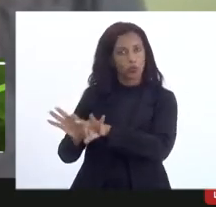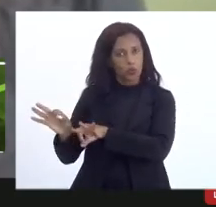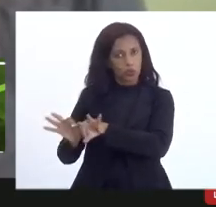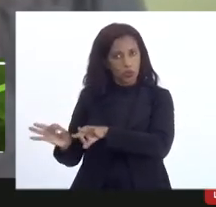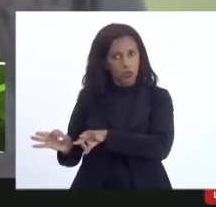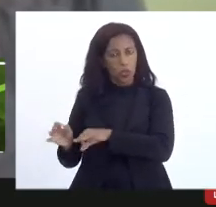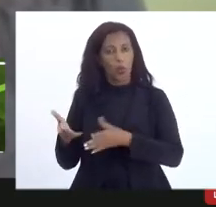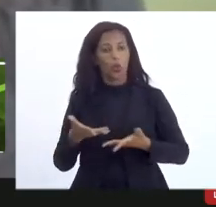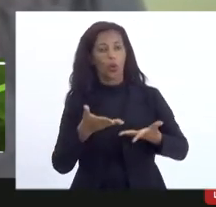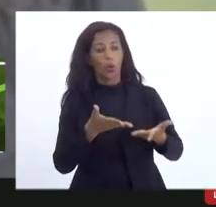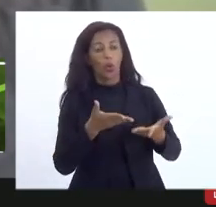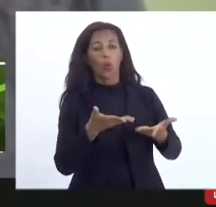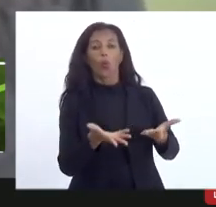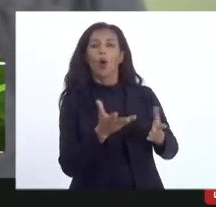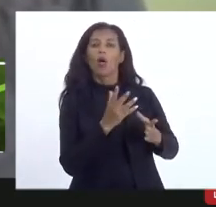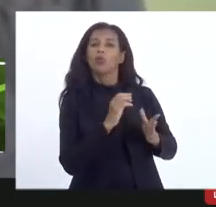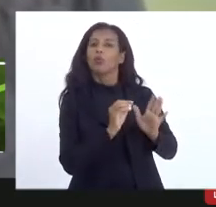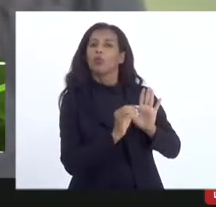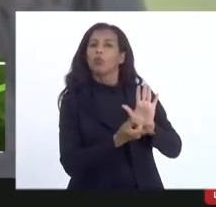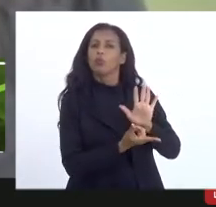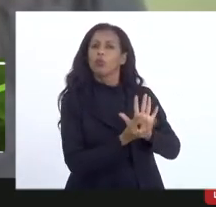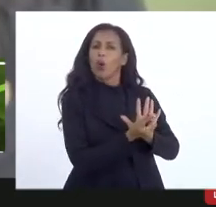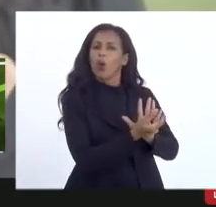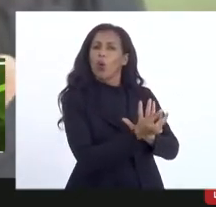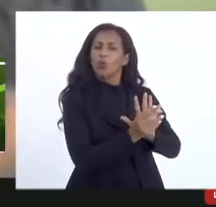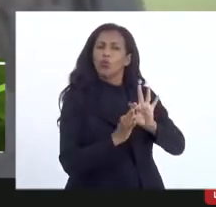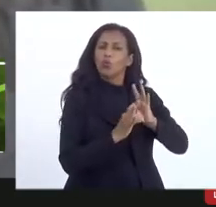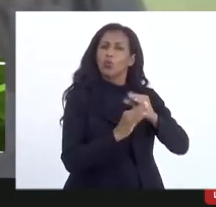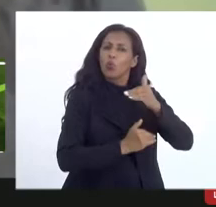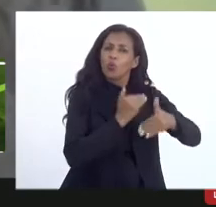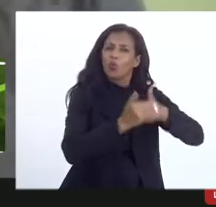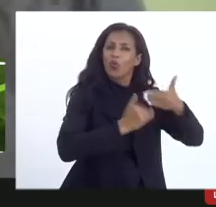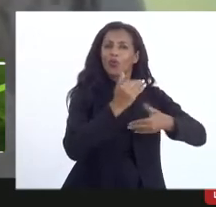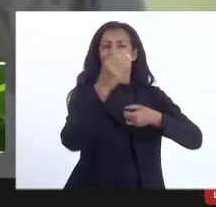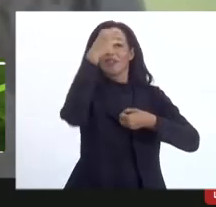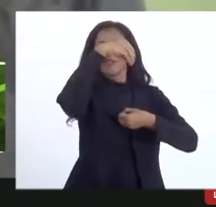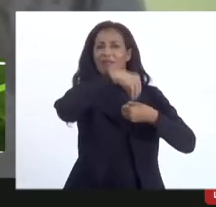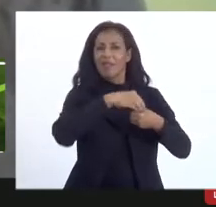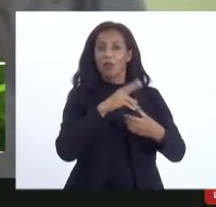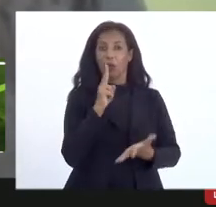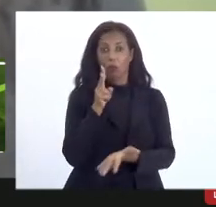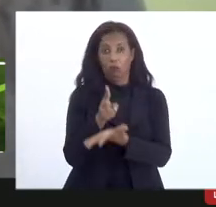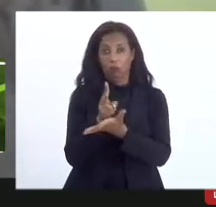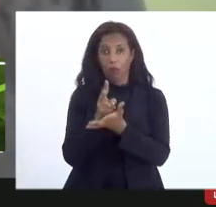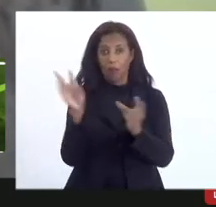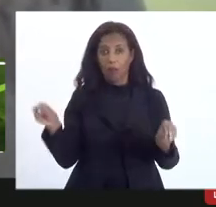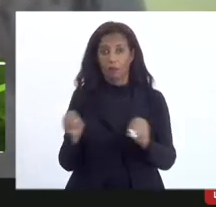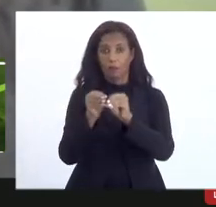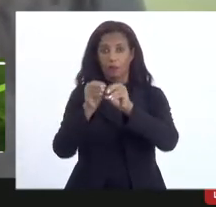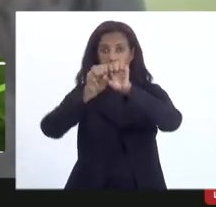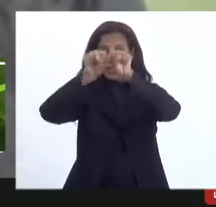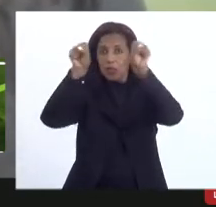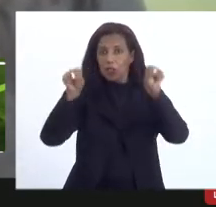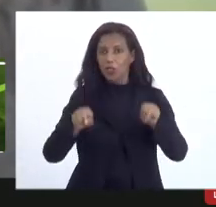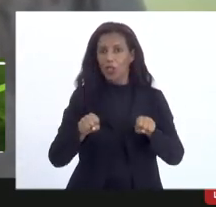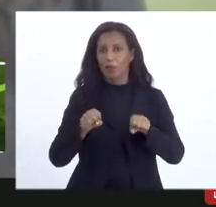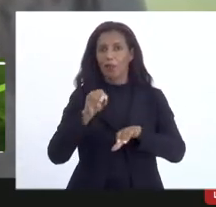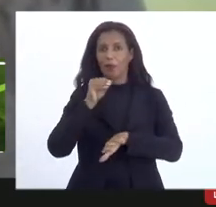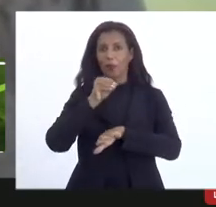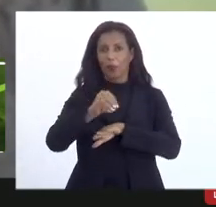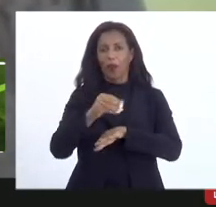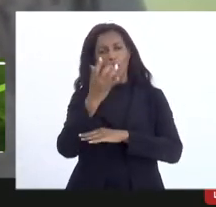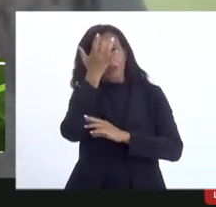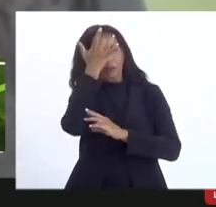quanto a prestação de contas. Todo o processo é feito dentro do mesmo sistema o que facilitou muito esse